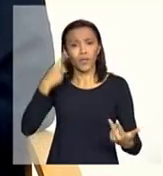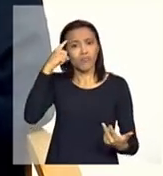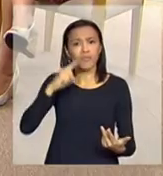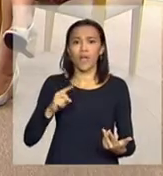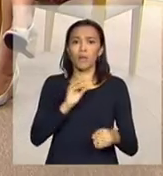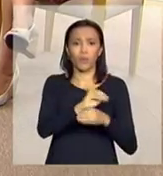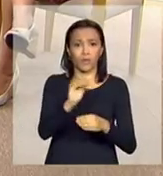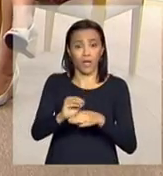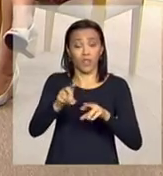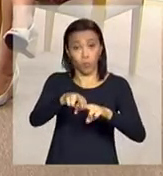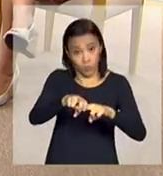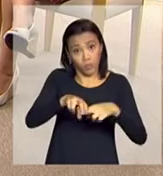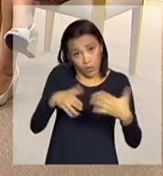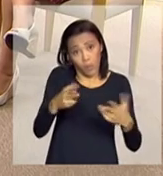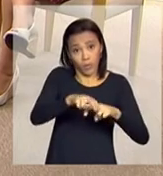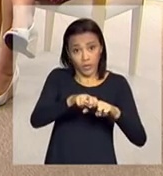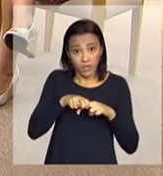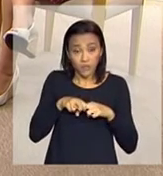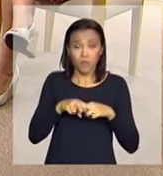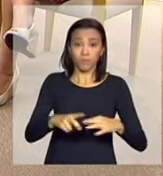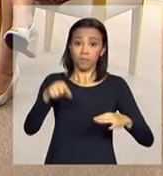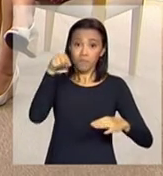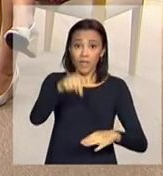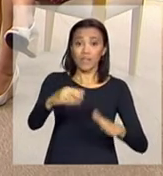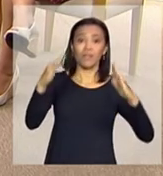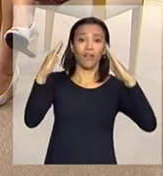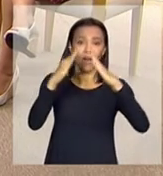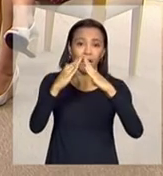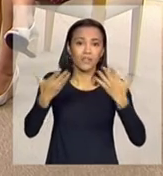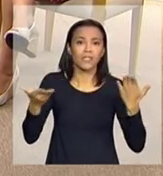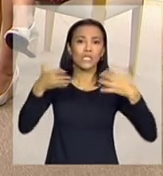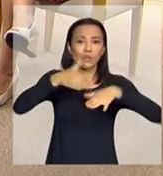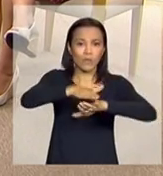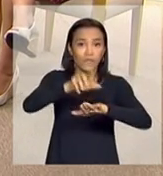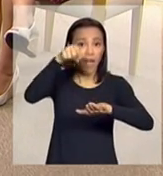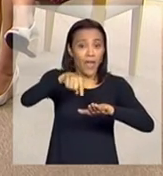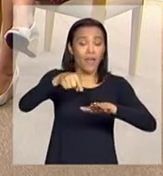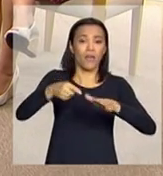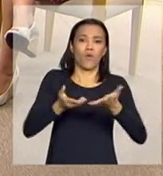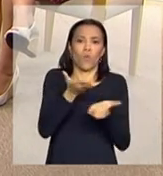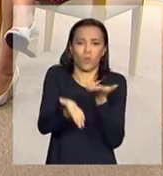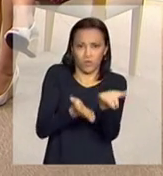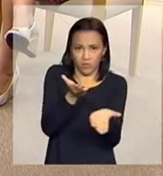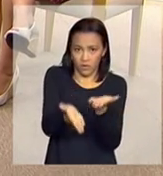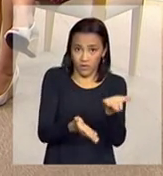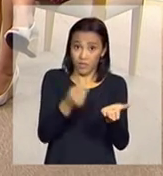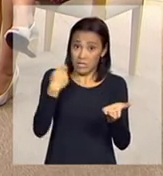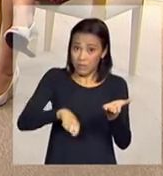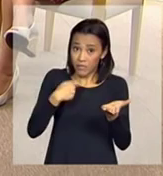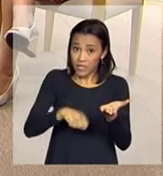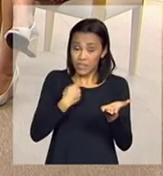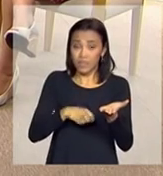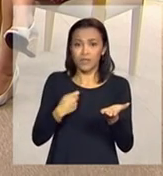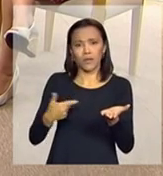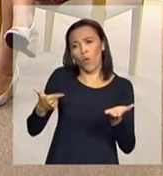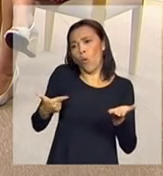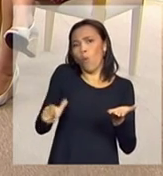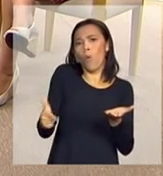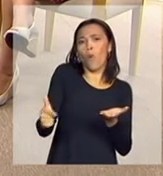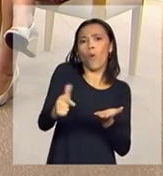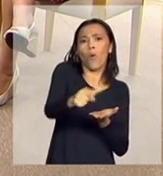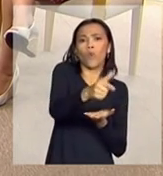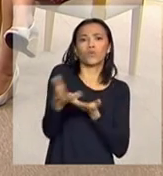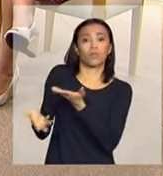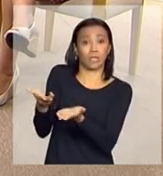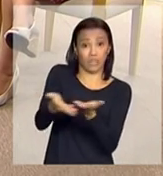por isso que a residência inclusiva, ela é um serviço que deve estar articulado com outros serviços da